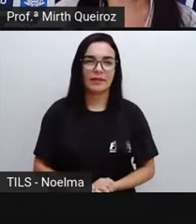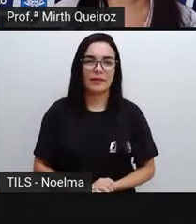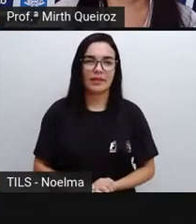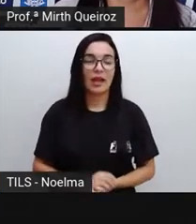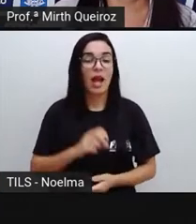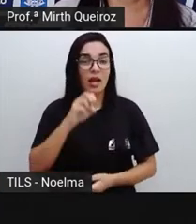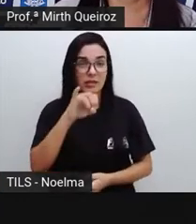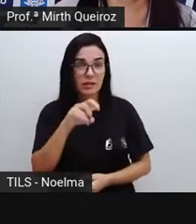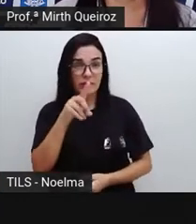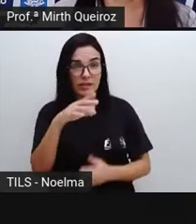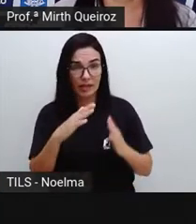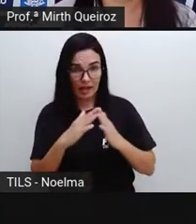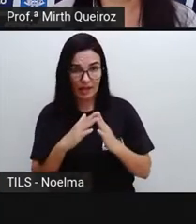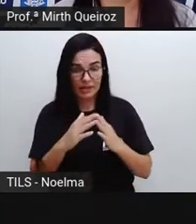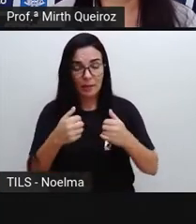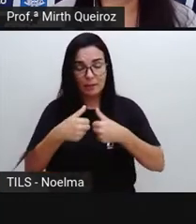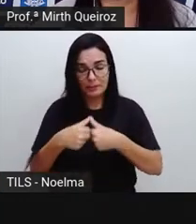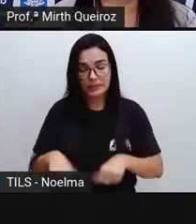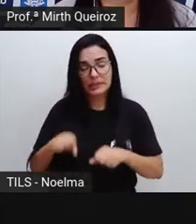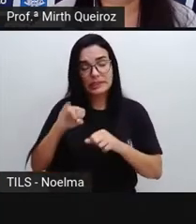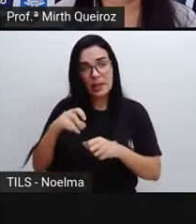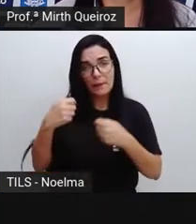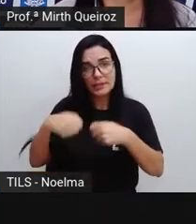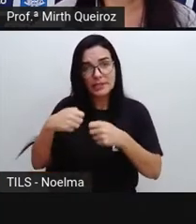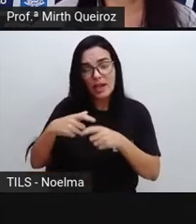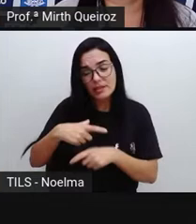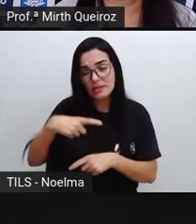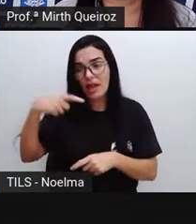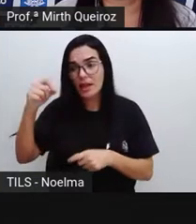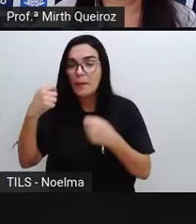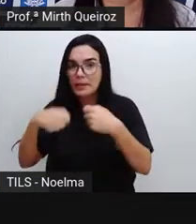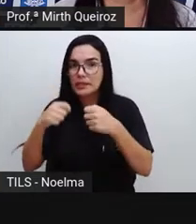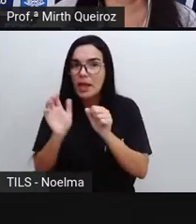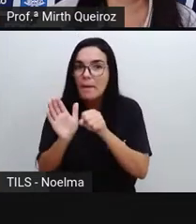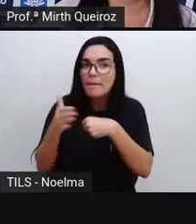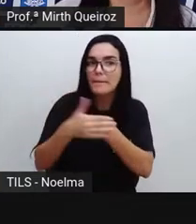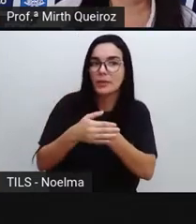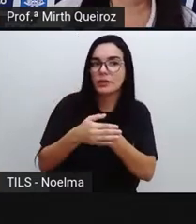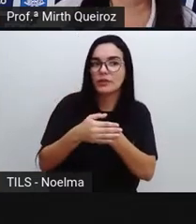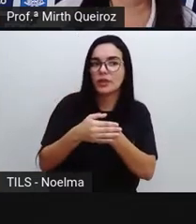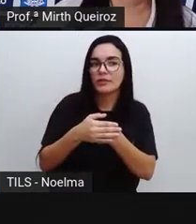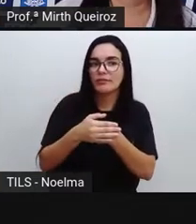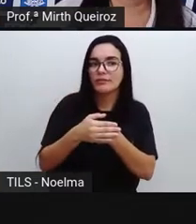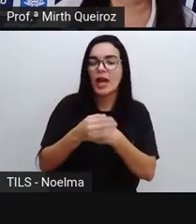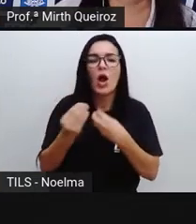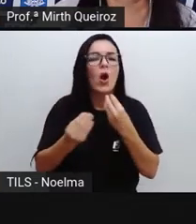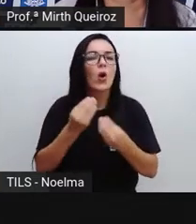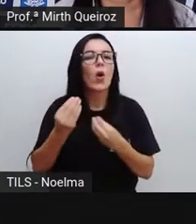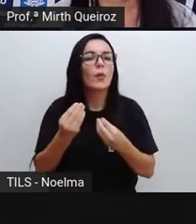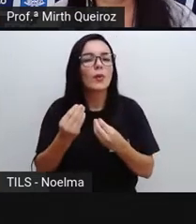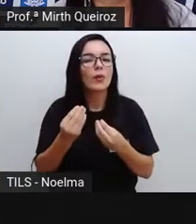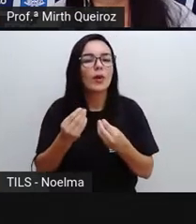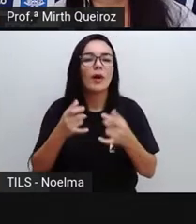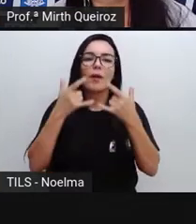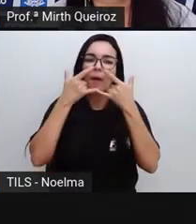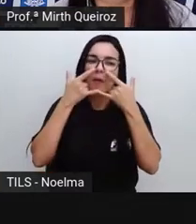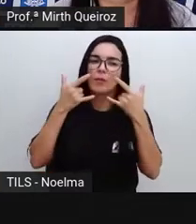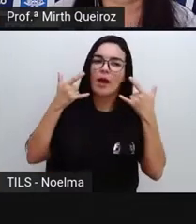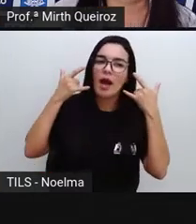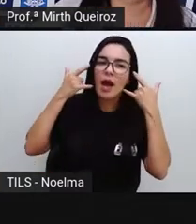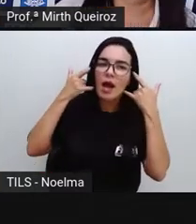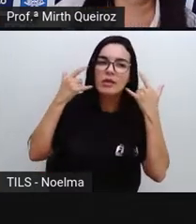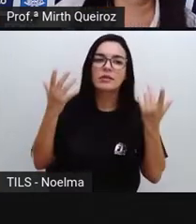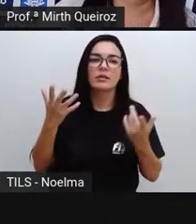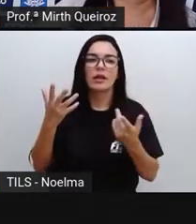Fiquem em casa e, se precisar sair, se proteja. Como é que a gente vai se proteger? Utilizando máscara,